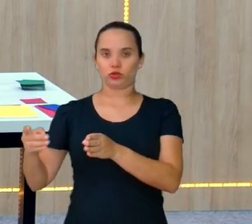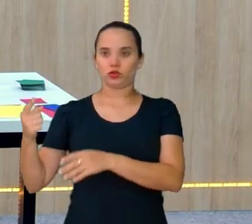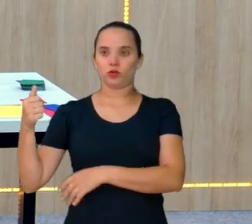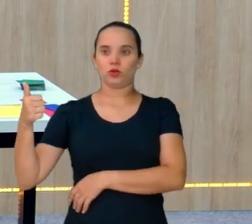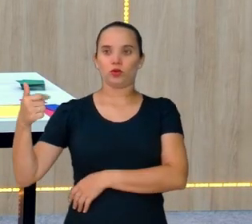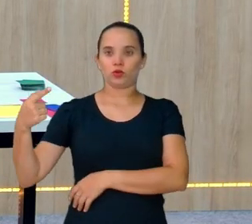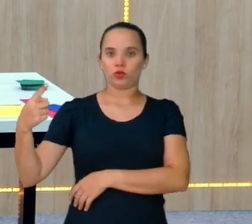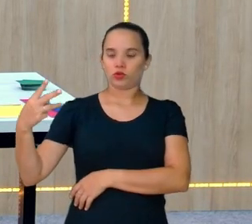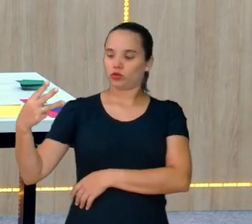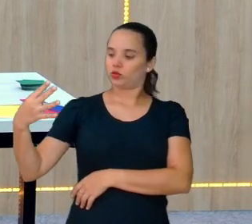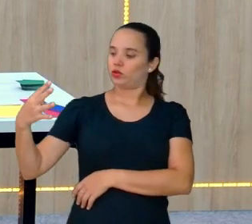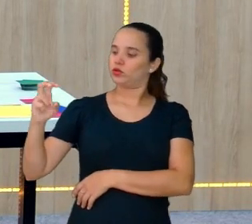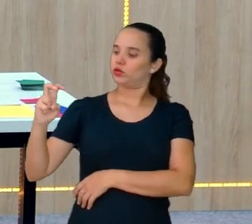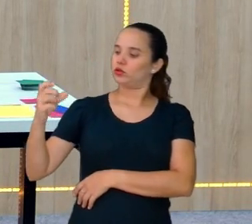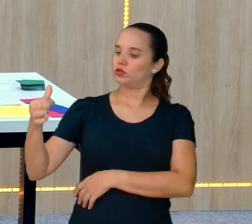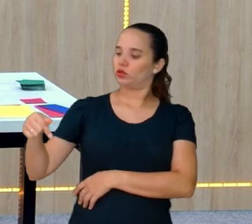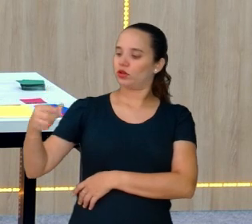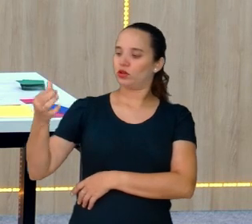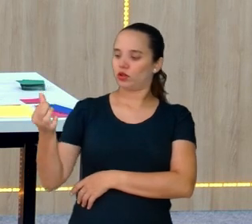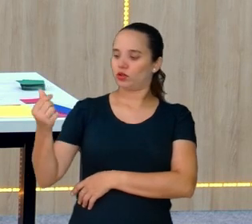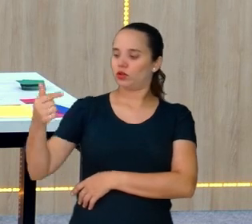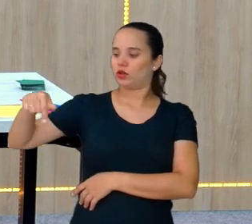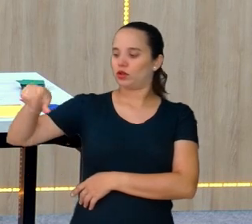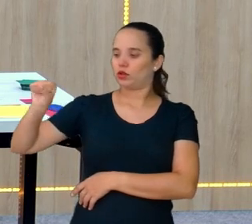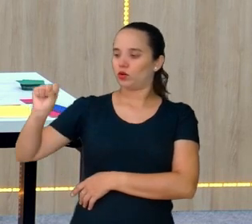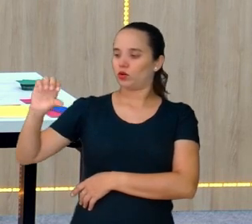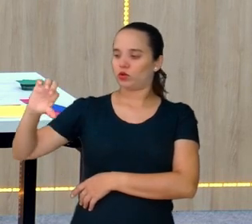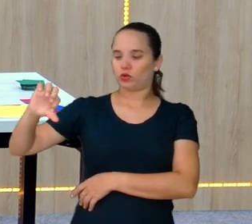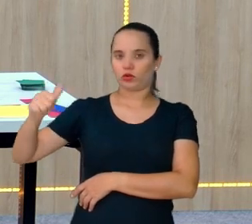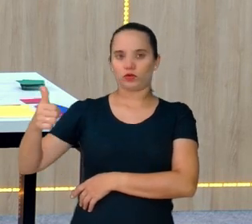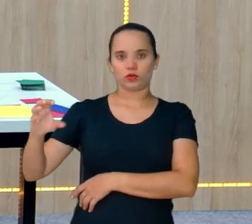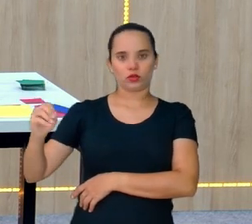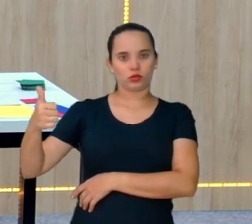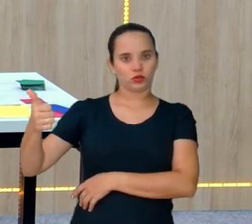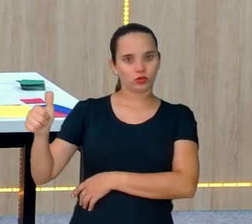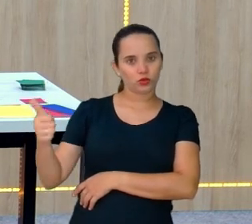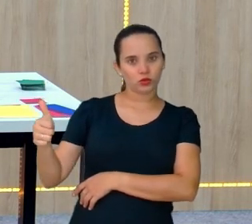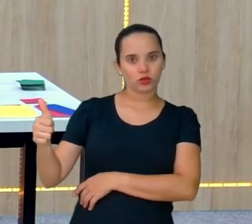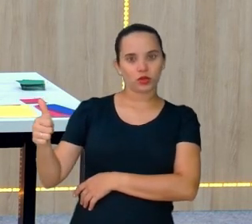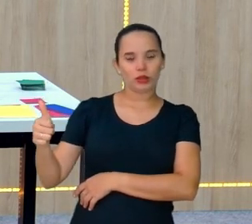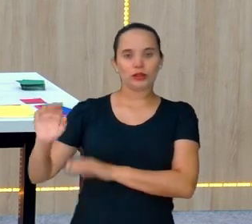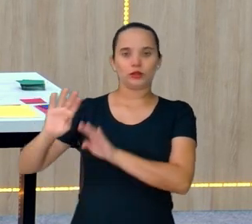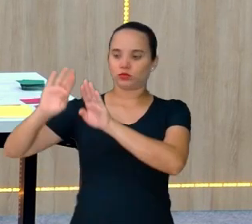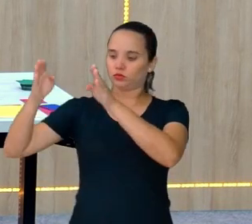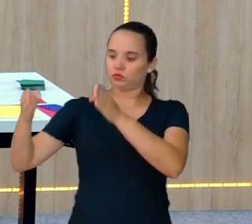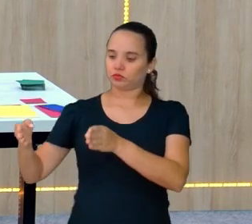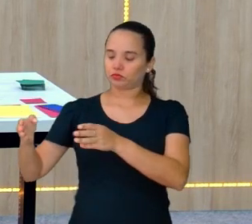3, 4, 5, 6, 7, 8, 9, 10, 11. Do lado de cá.